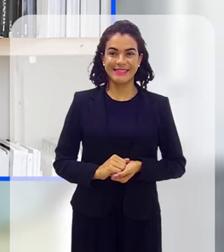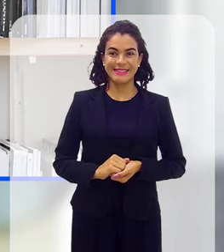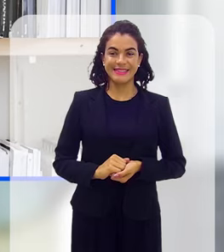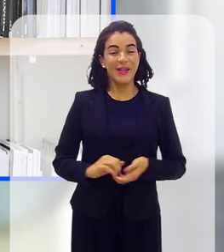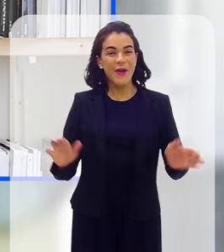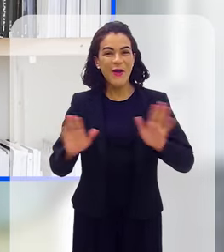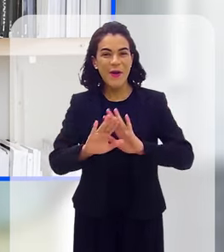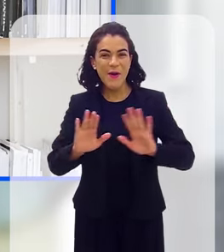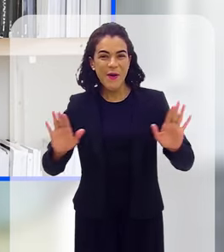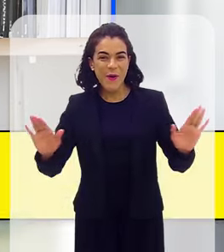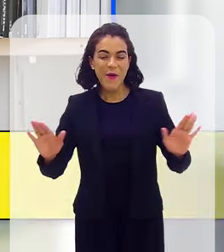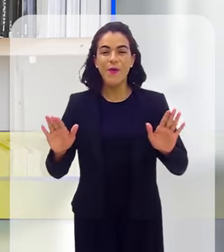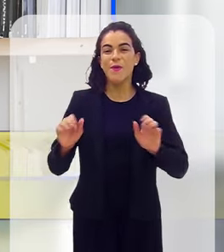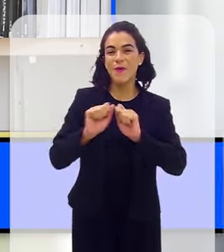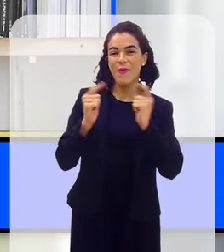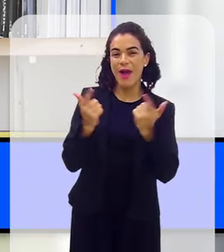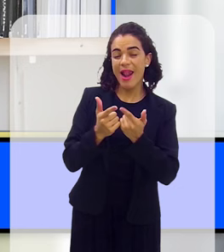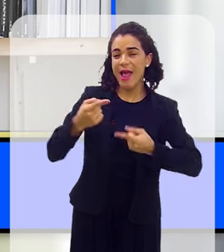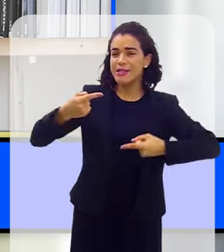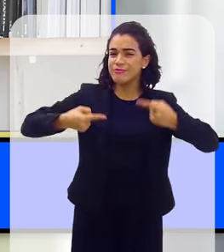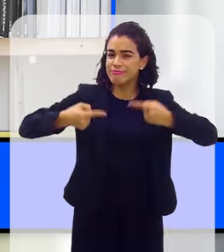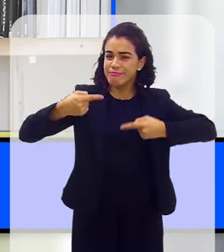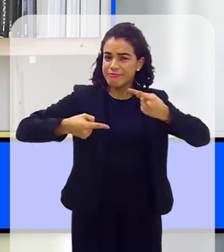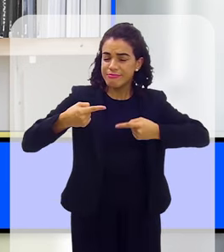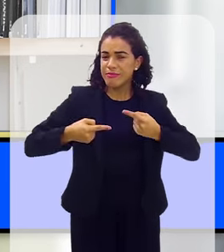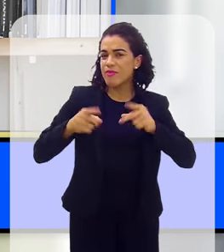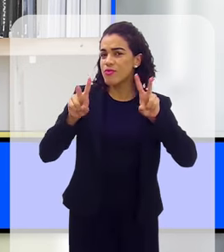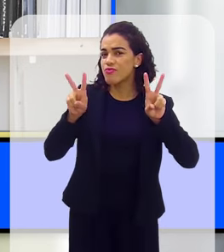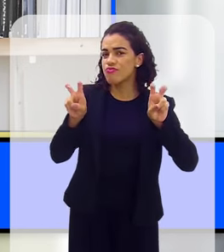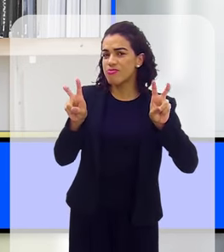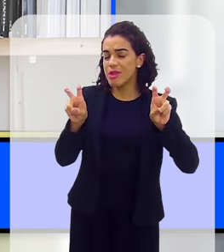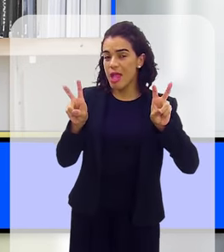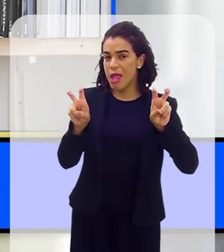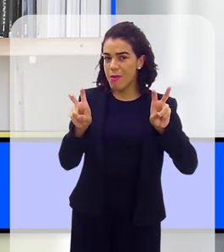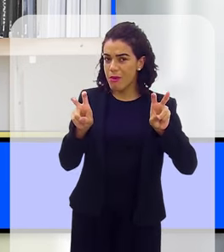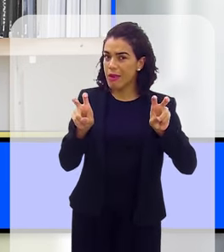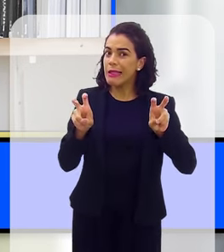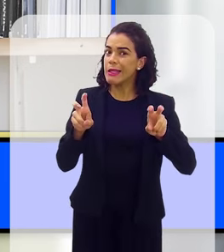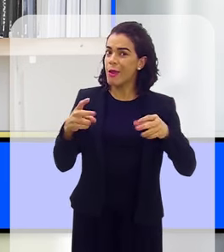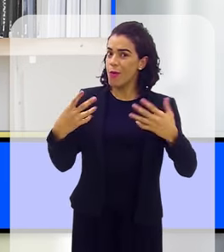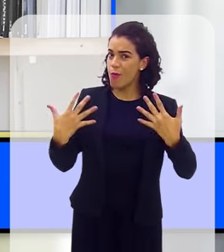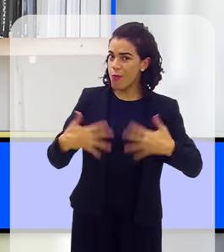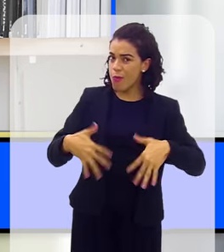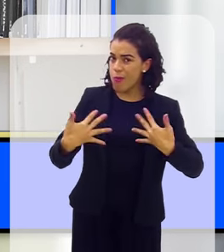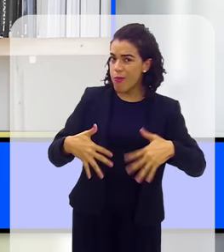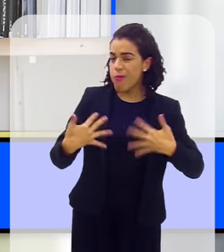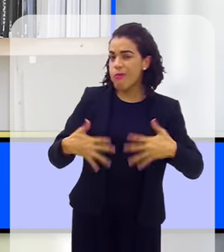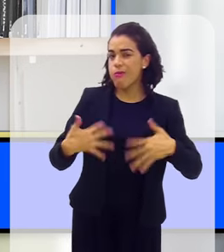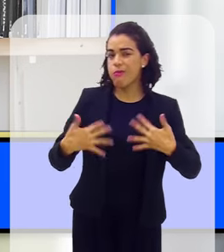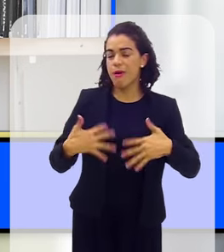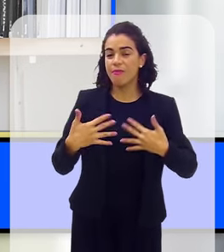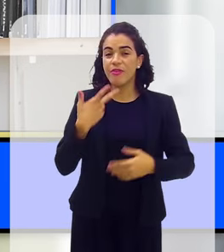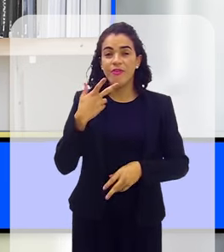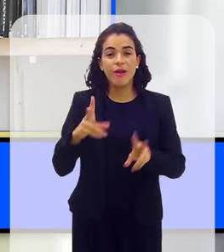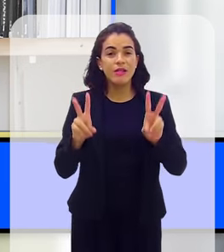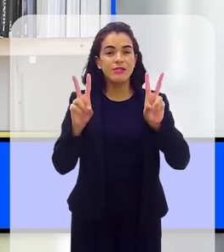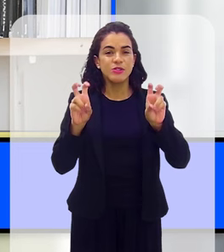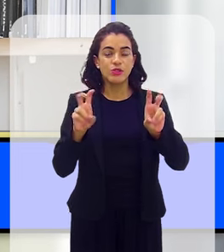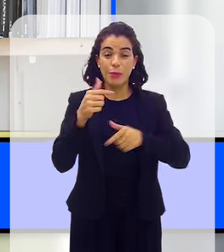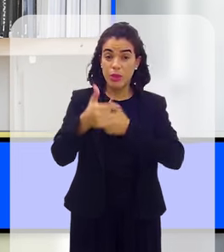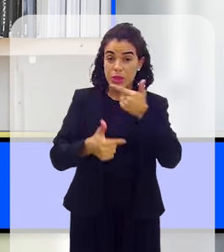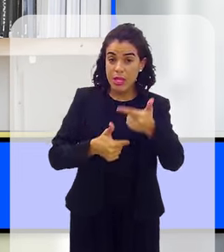Olá, o Alerj Debate desta semana vai tratar de um tema que ainda é muito caro à nossa sociedade. Vamos falar sobre